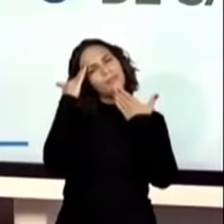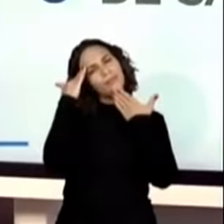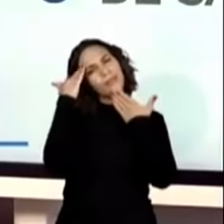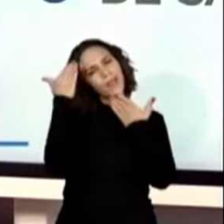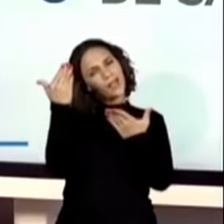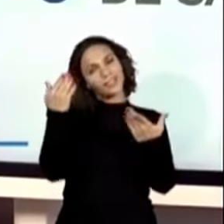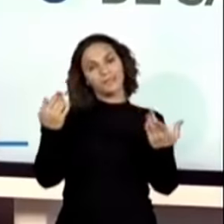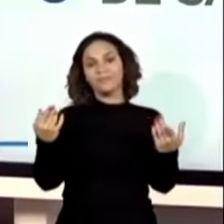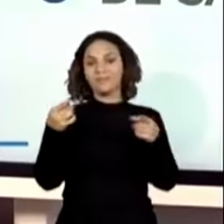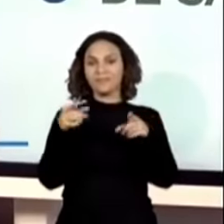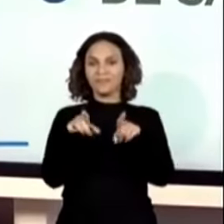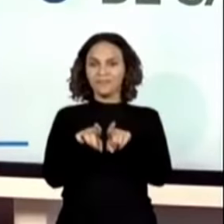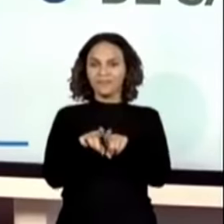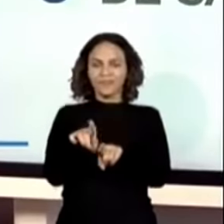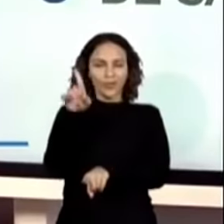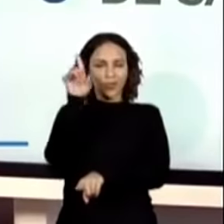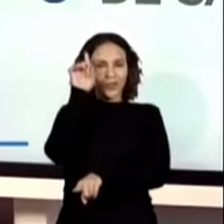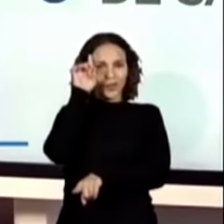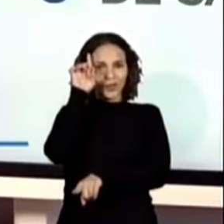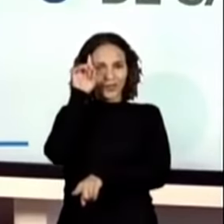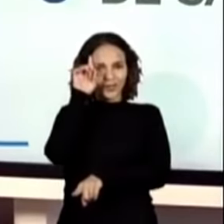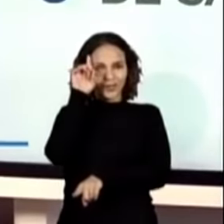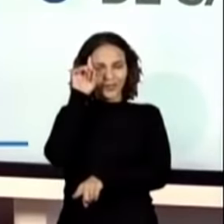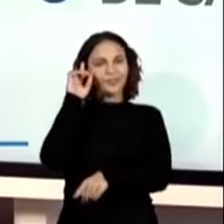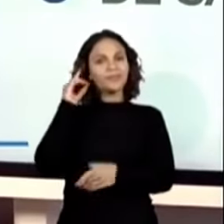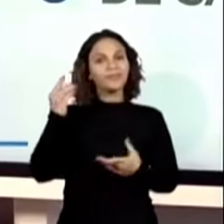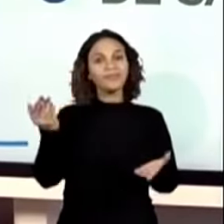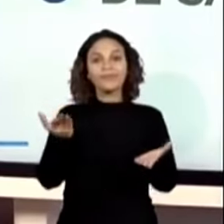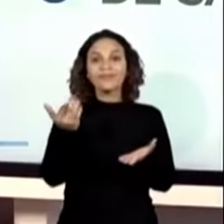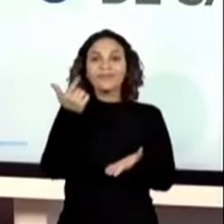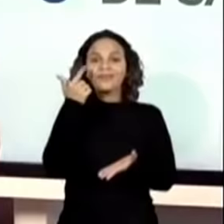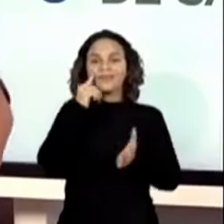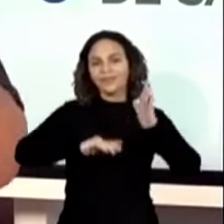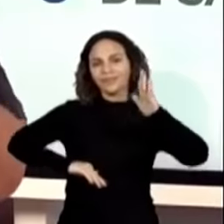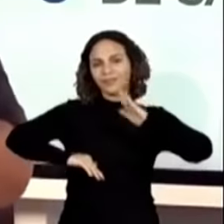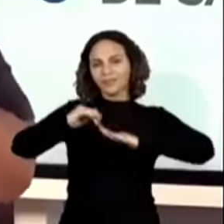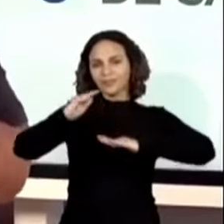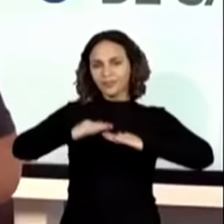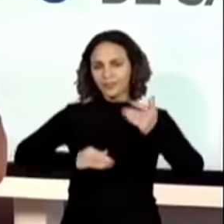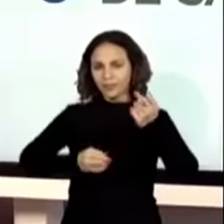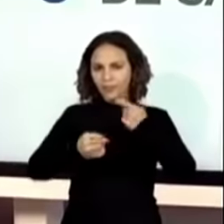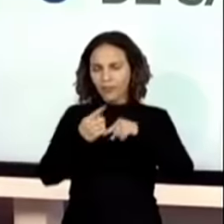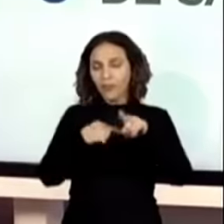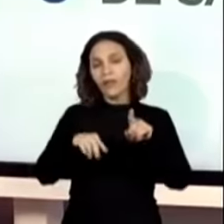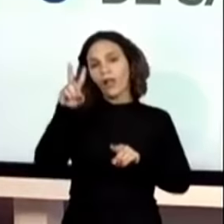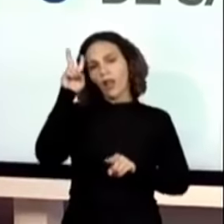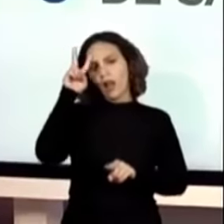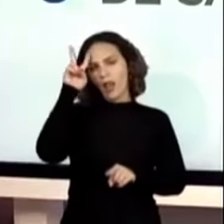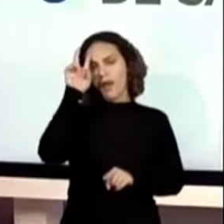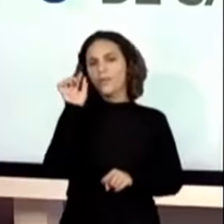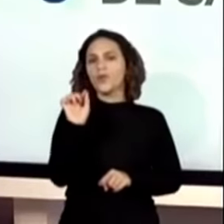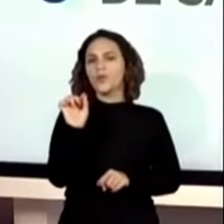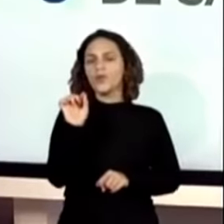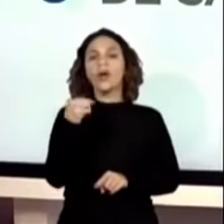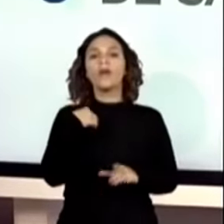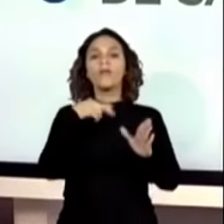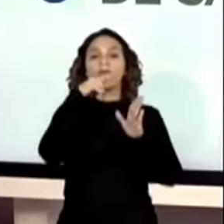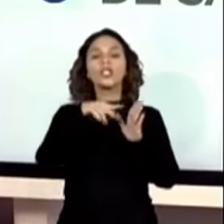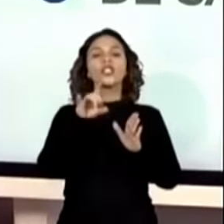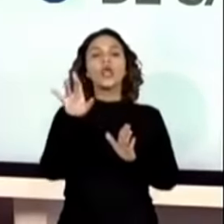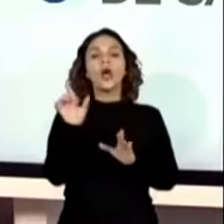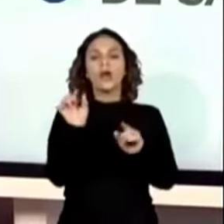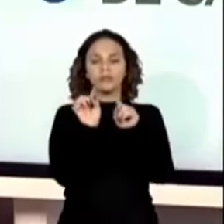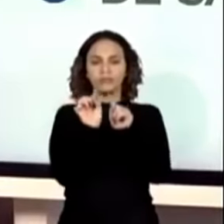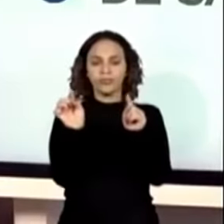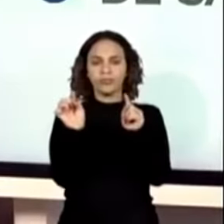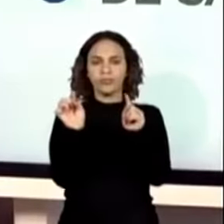pela parceria de cada dia. Vamos para as habilidades, lembrando que eu vou apenas ler os códigos